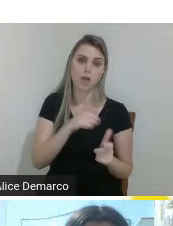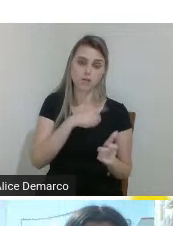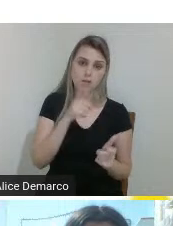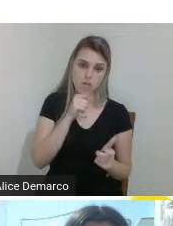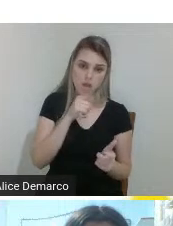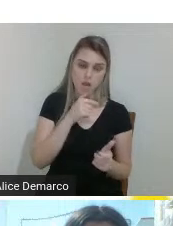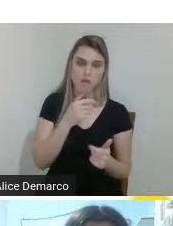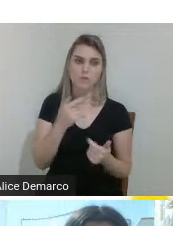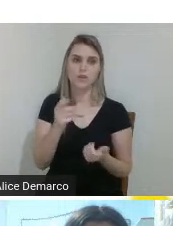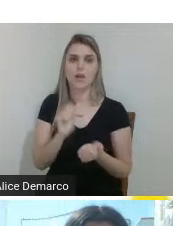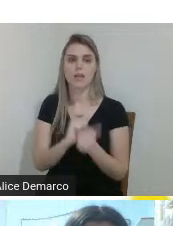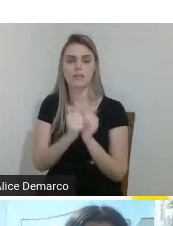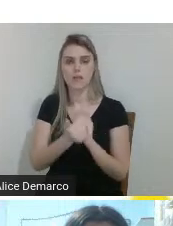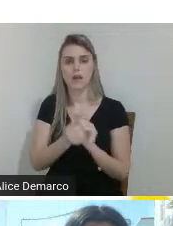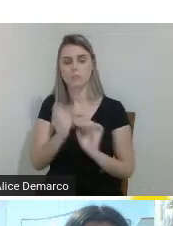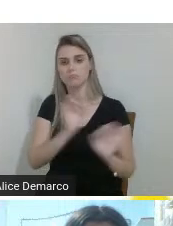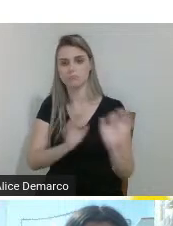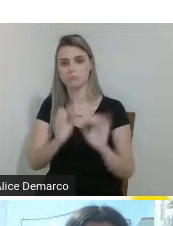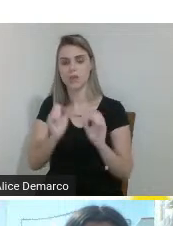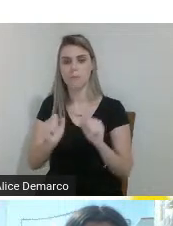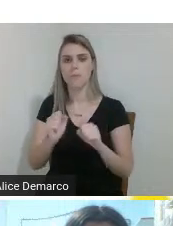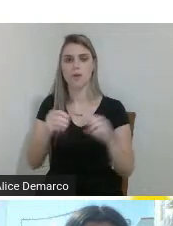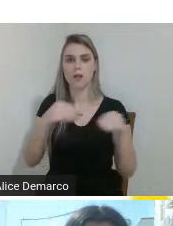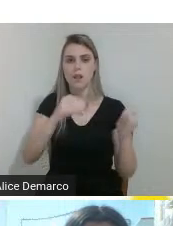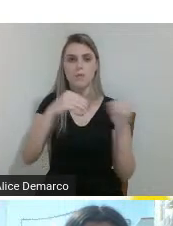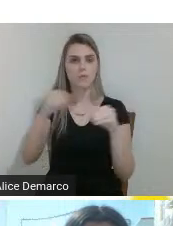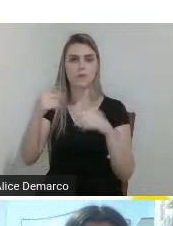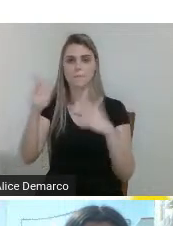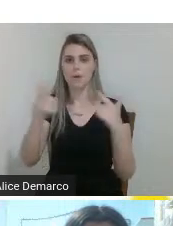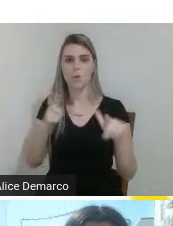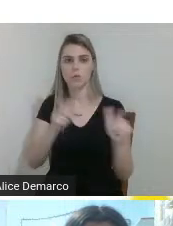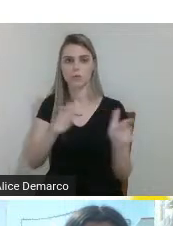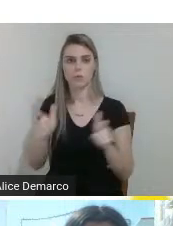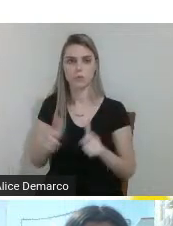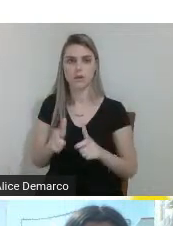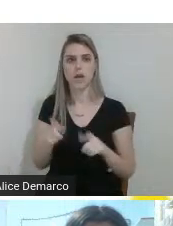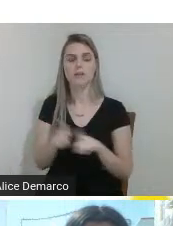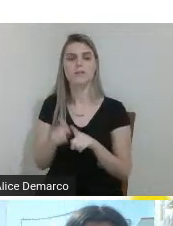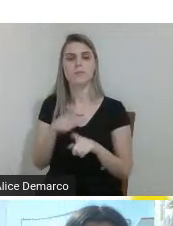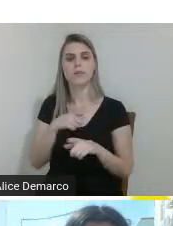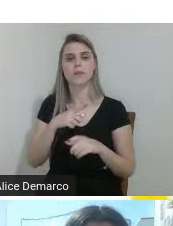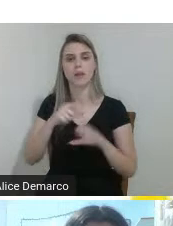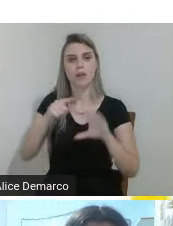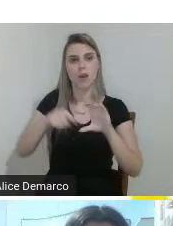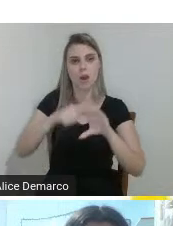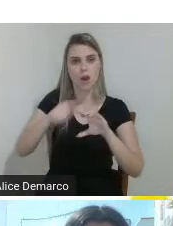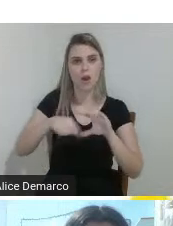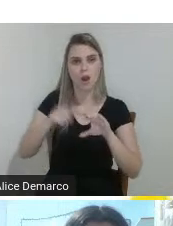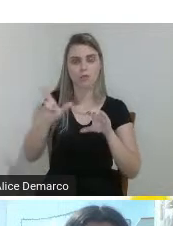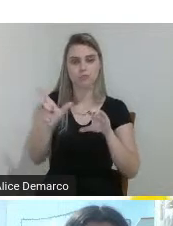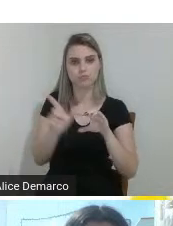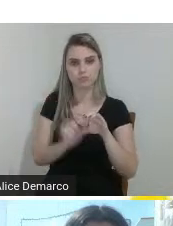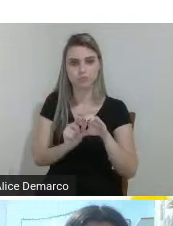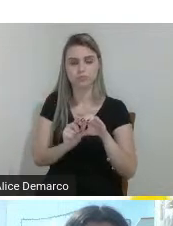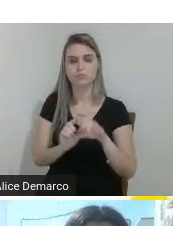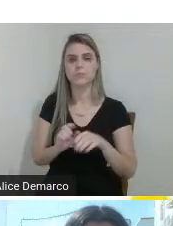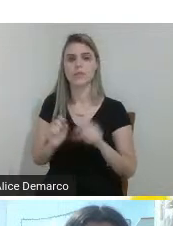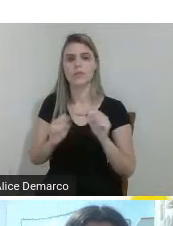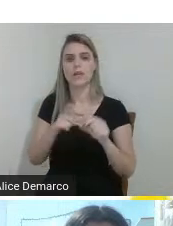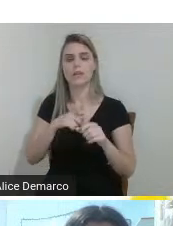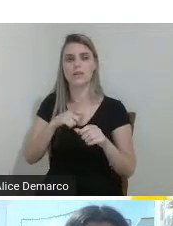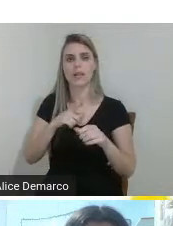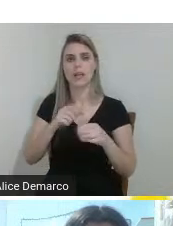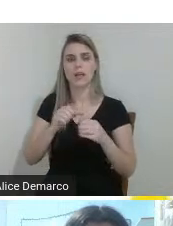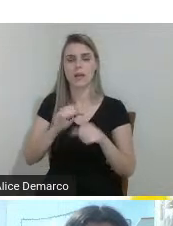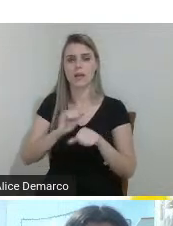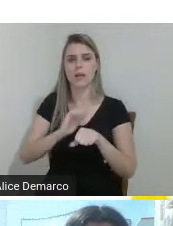que vai facilitar o próprio transporte para outras localidades e ela possui rodas menores que essas rodas elas são emborrachadas